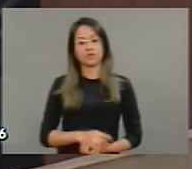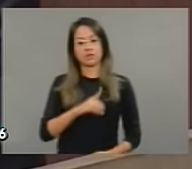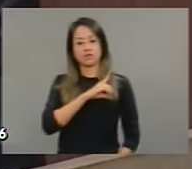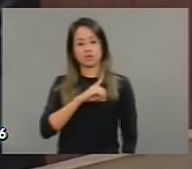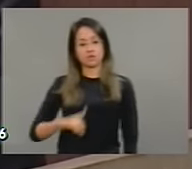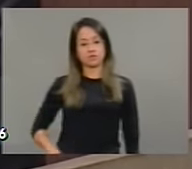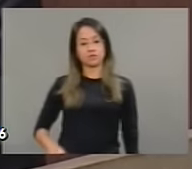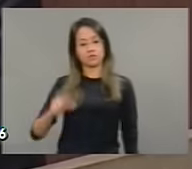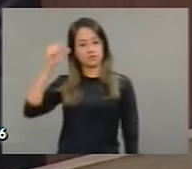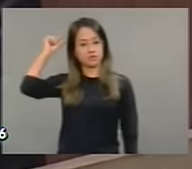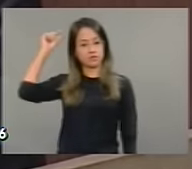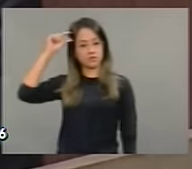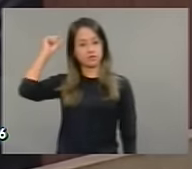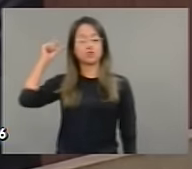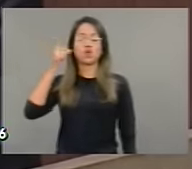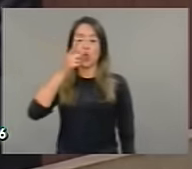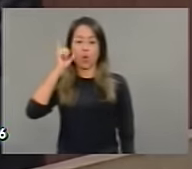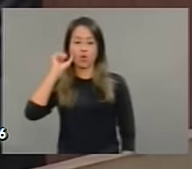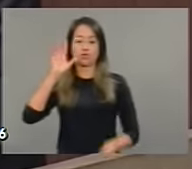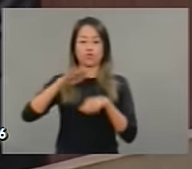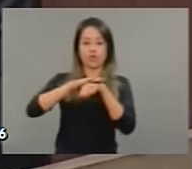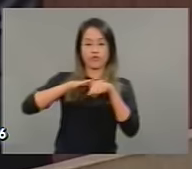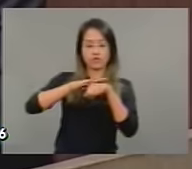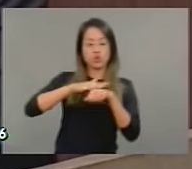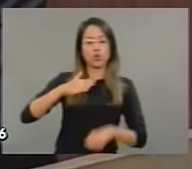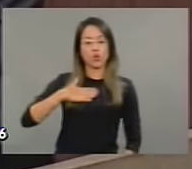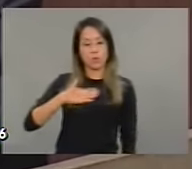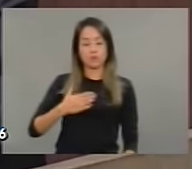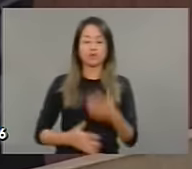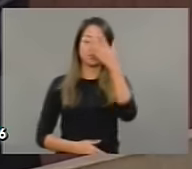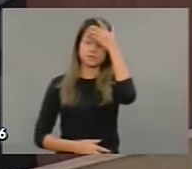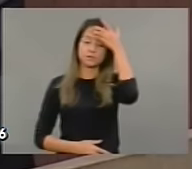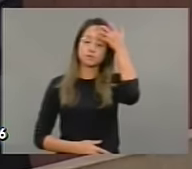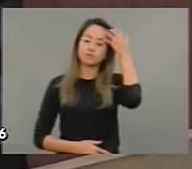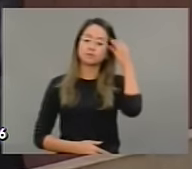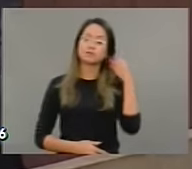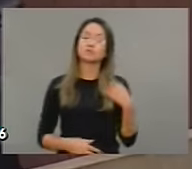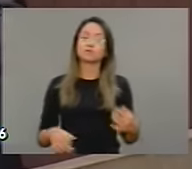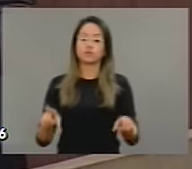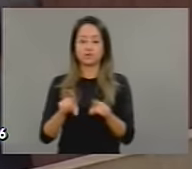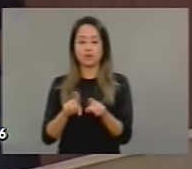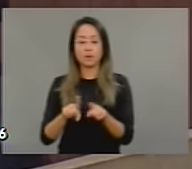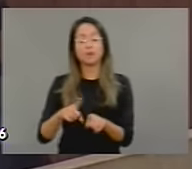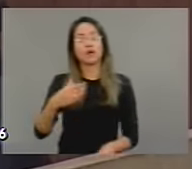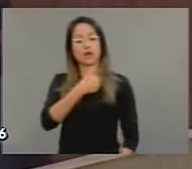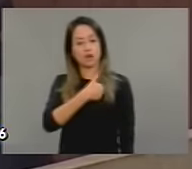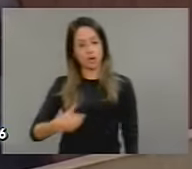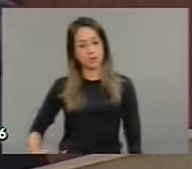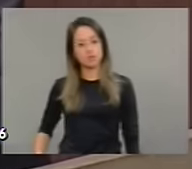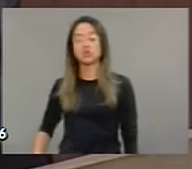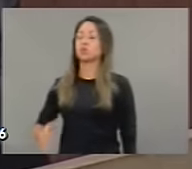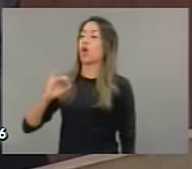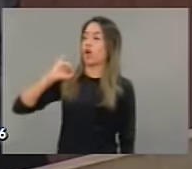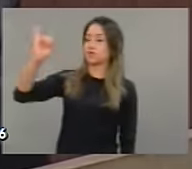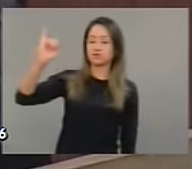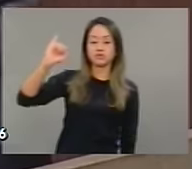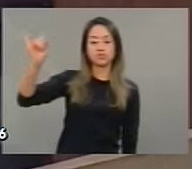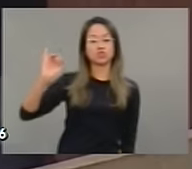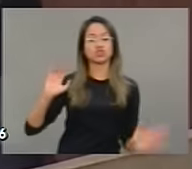me recebeu ontem. Estivemos com o governador do Estado para informar-lhe disso.